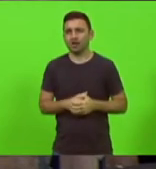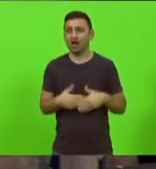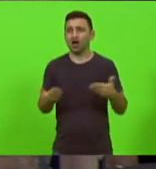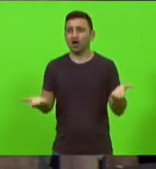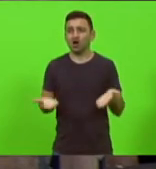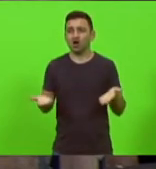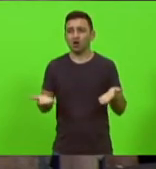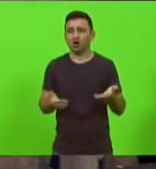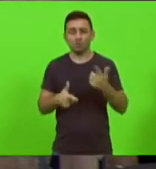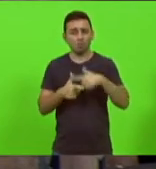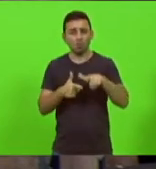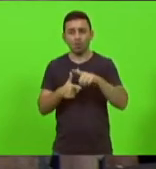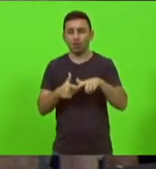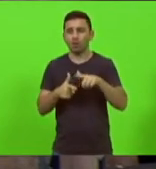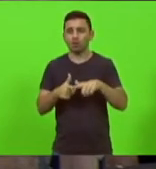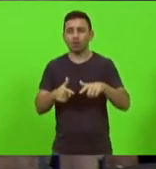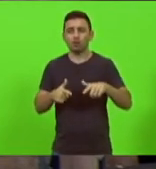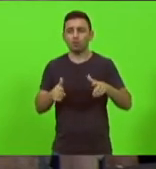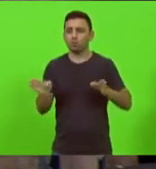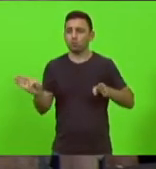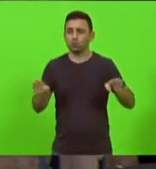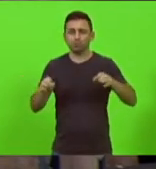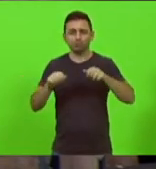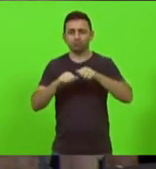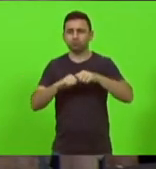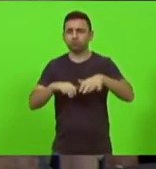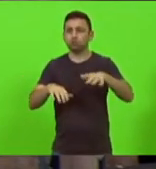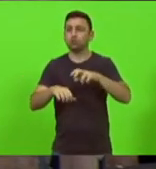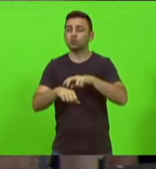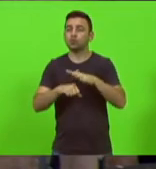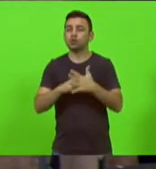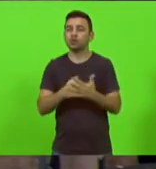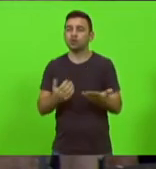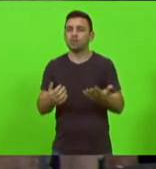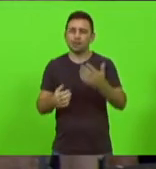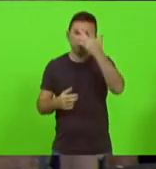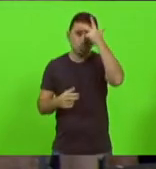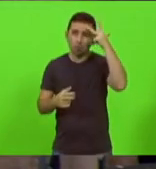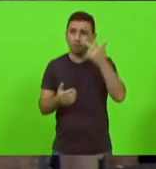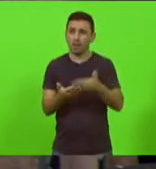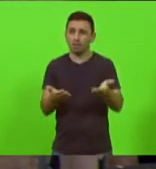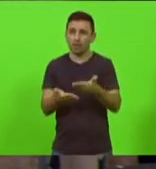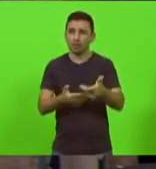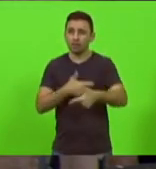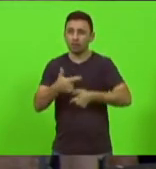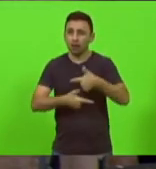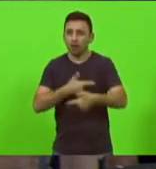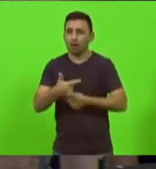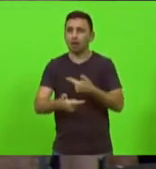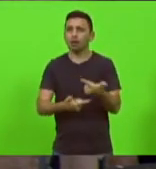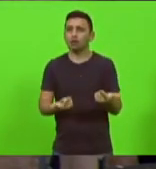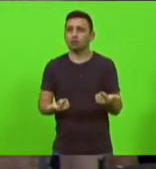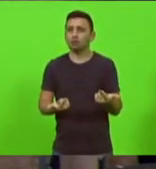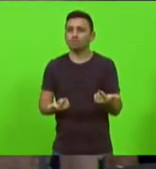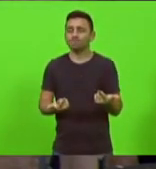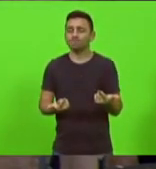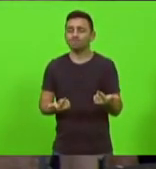se criou em Santa Catarina gente perdendo emprego gente perdendo a dignidade tendo que fazer o que não quer